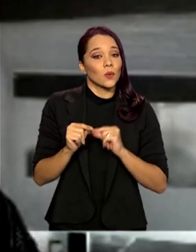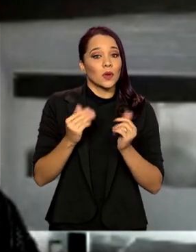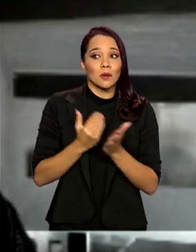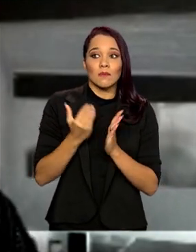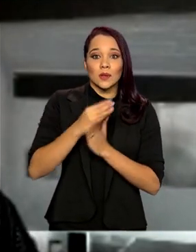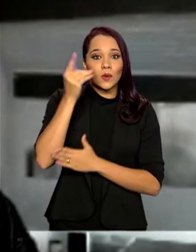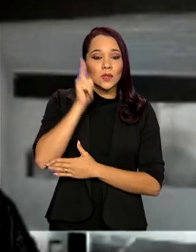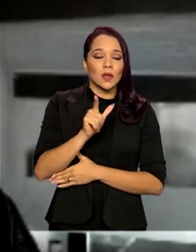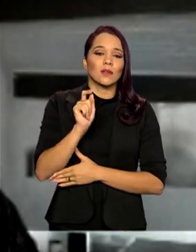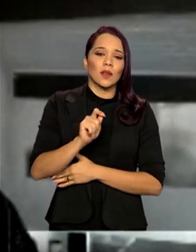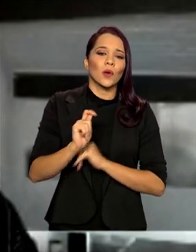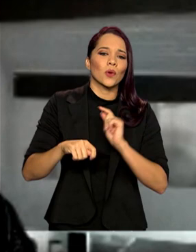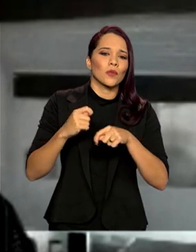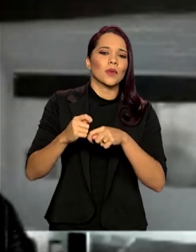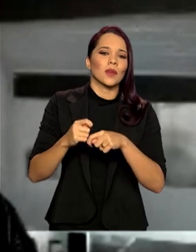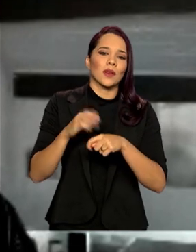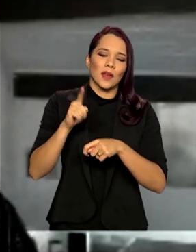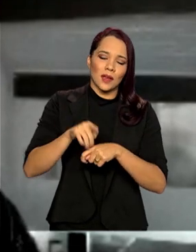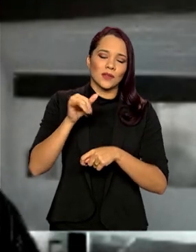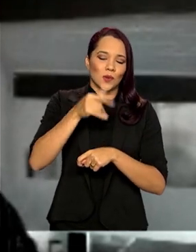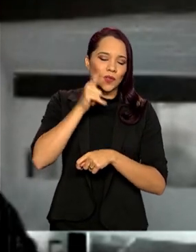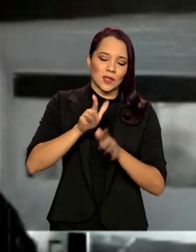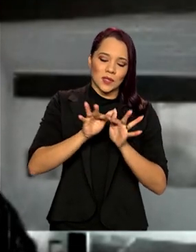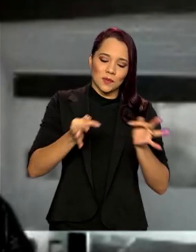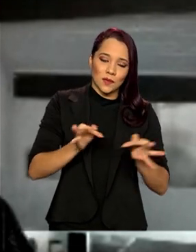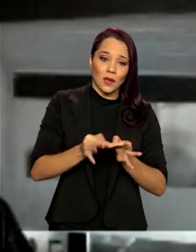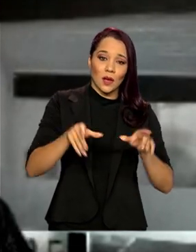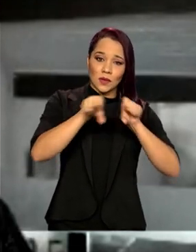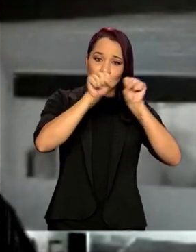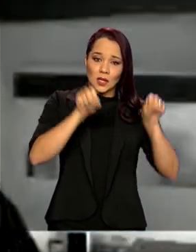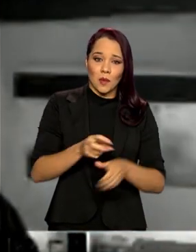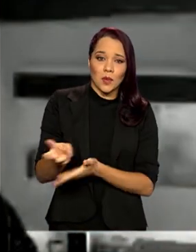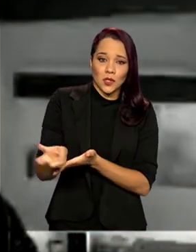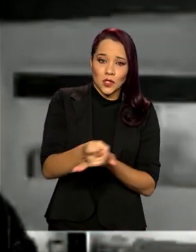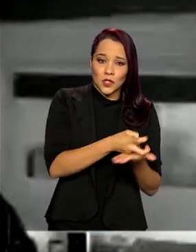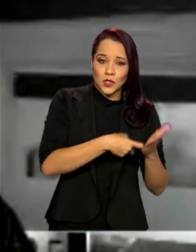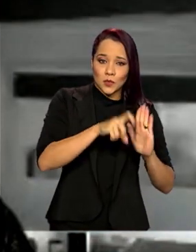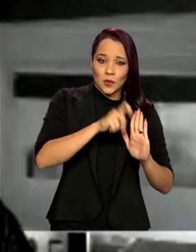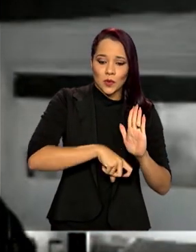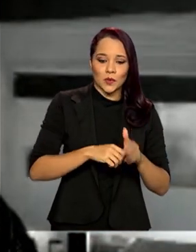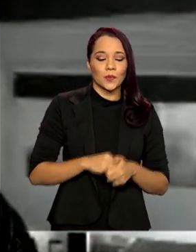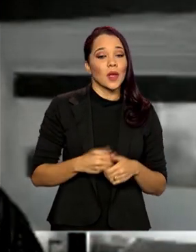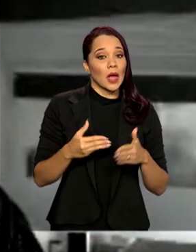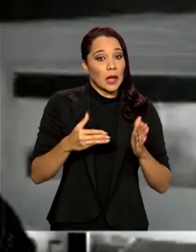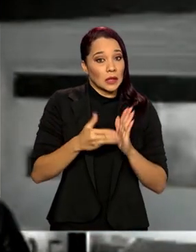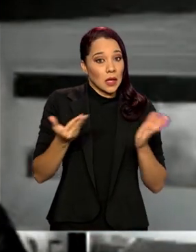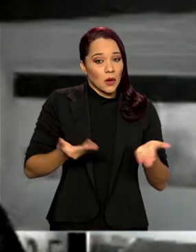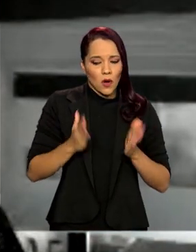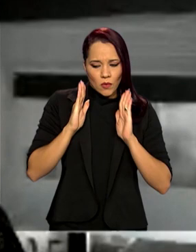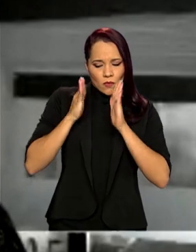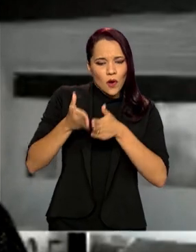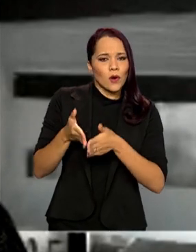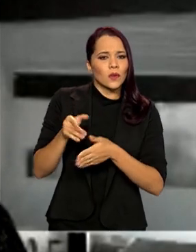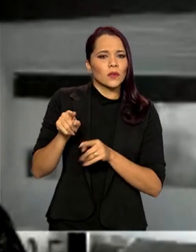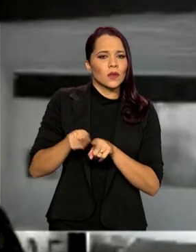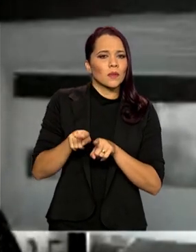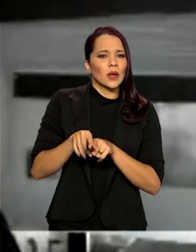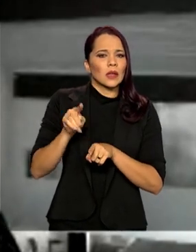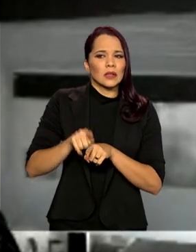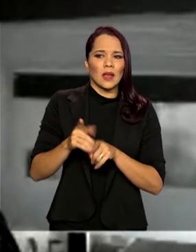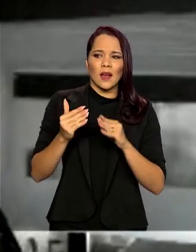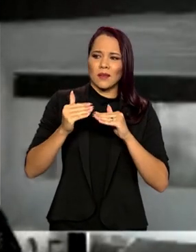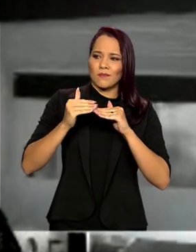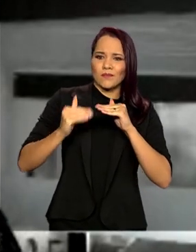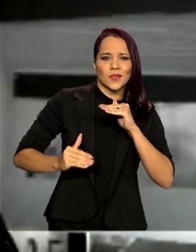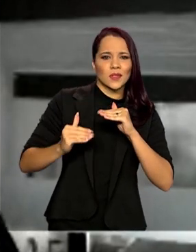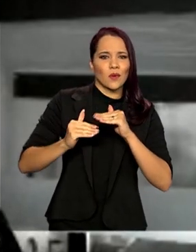se consegue é a economia se a gente simplificar o nosso sistema tributário. até agora o programa teve focado um pouco nessa questão da injustiça